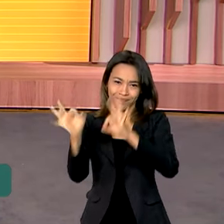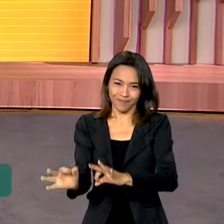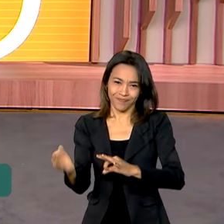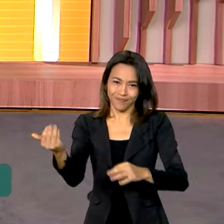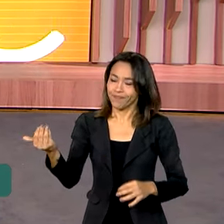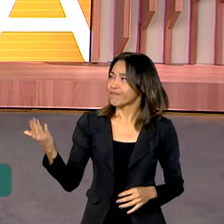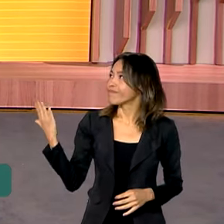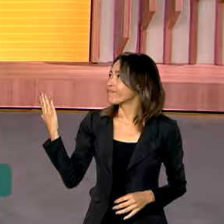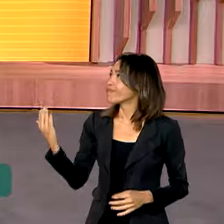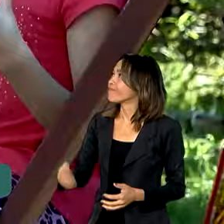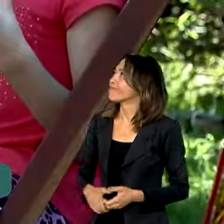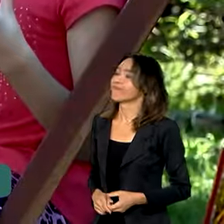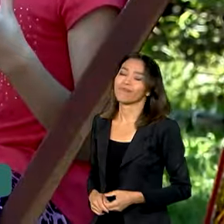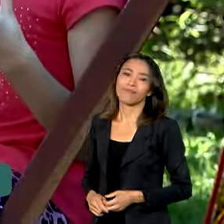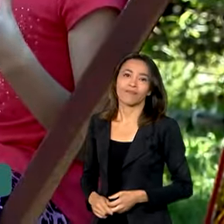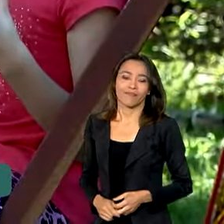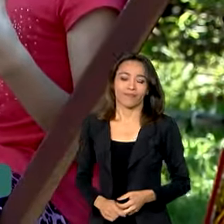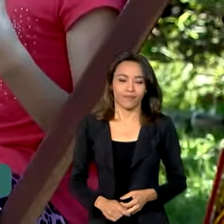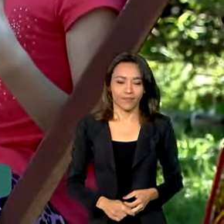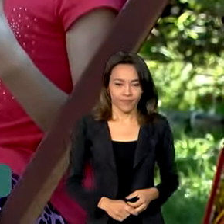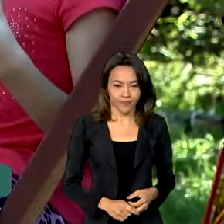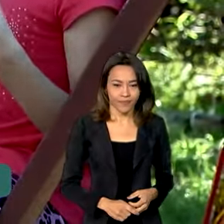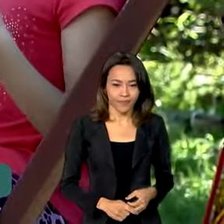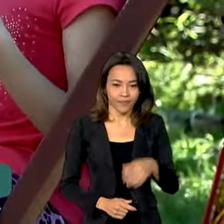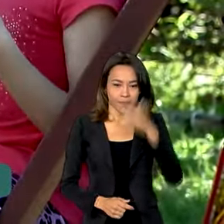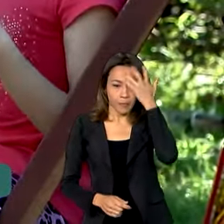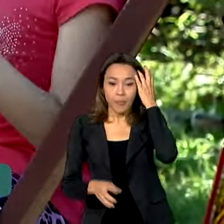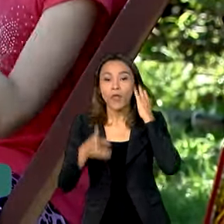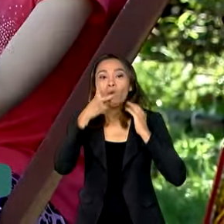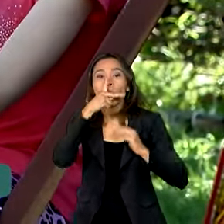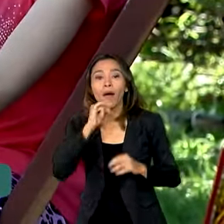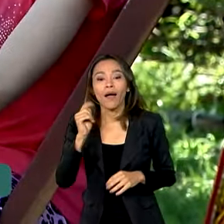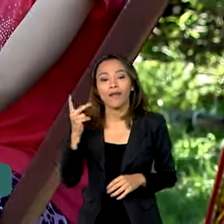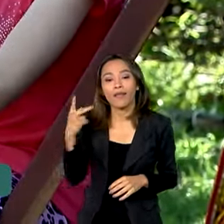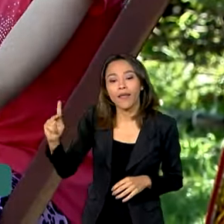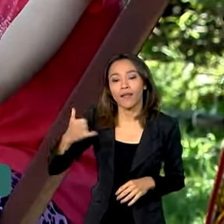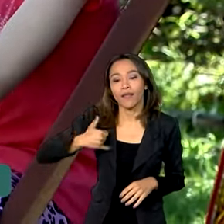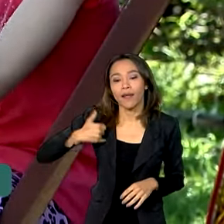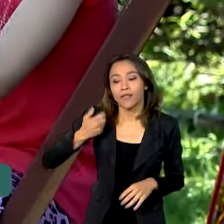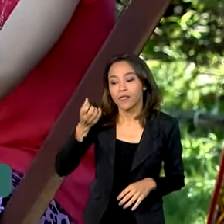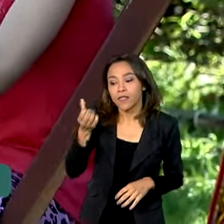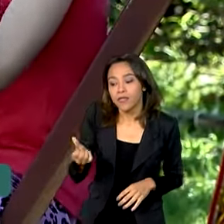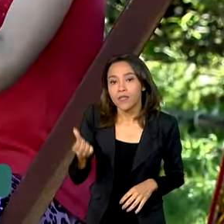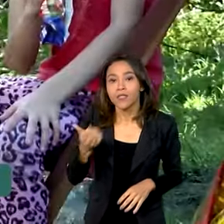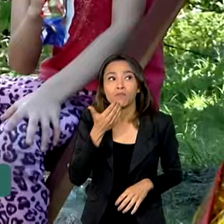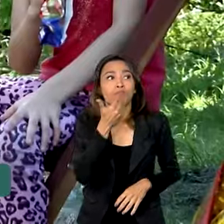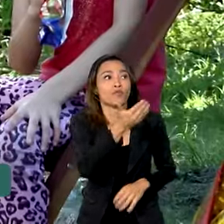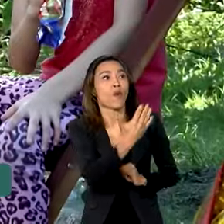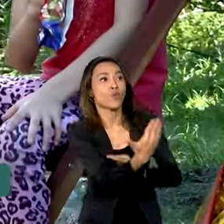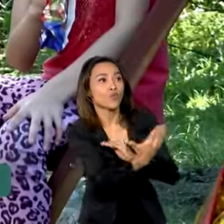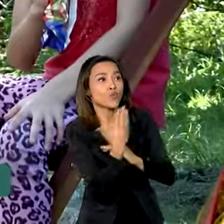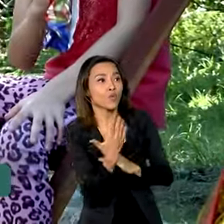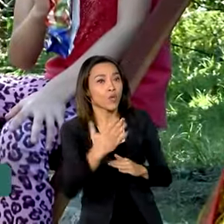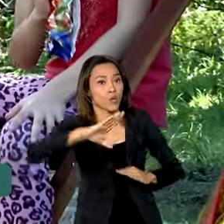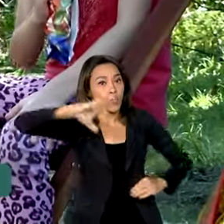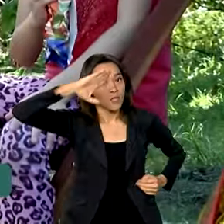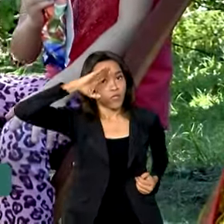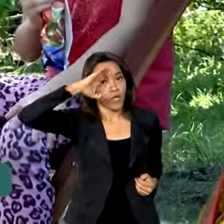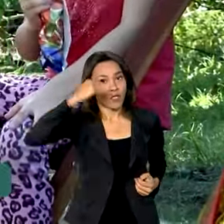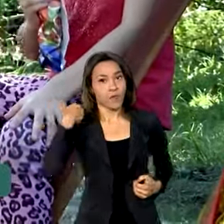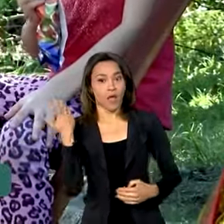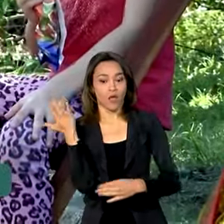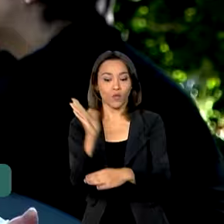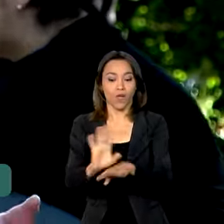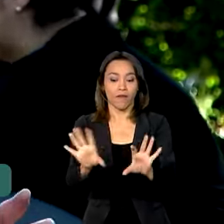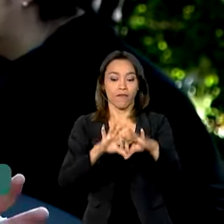Graciele Bittencourt. Quando o pai da Bianca, de seis anos, pediu socorro ao Exército para resgatar a família da